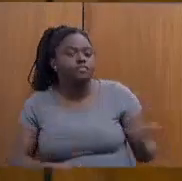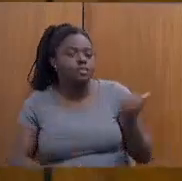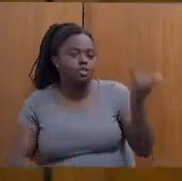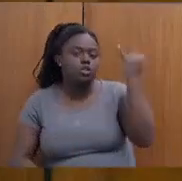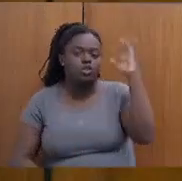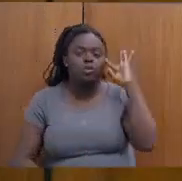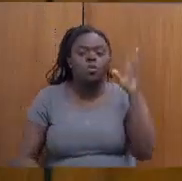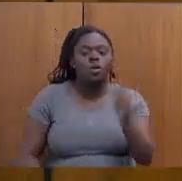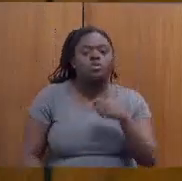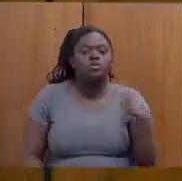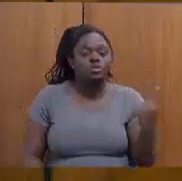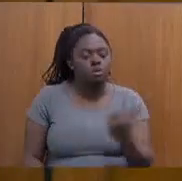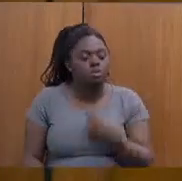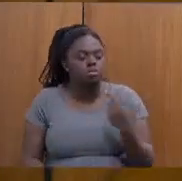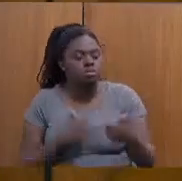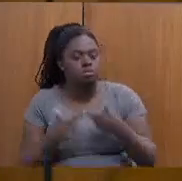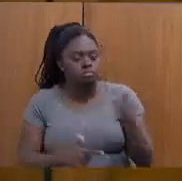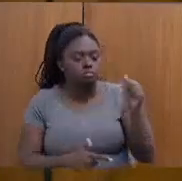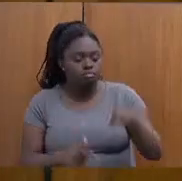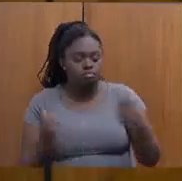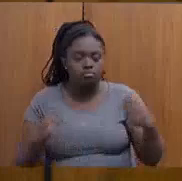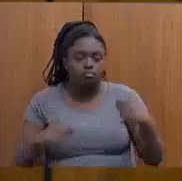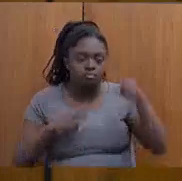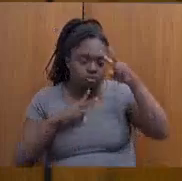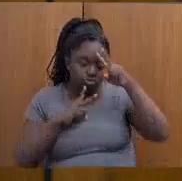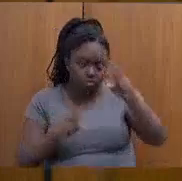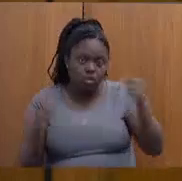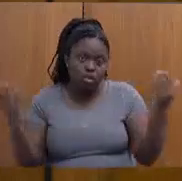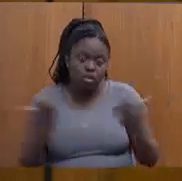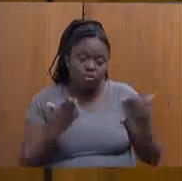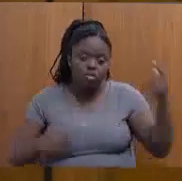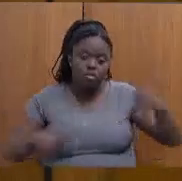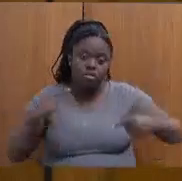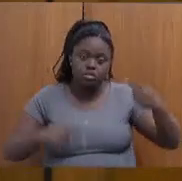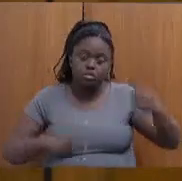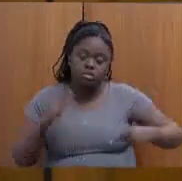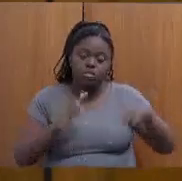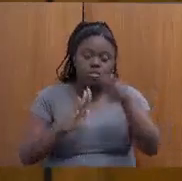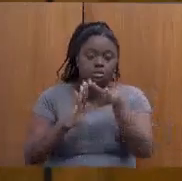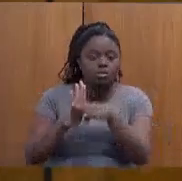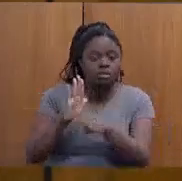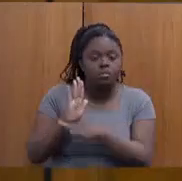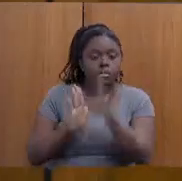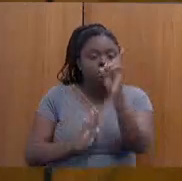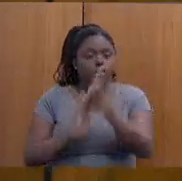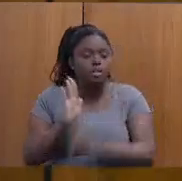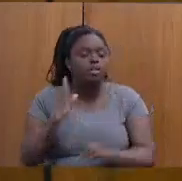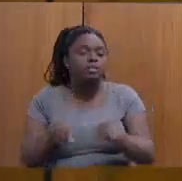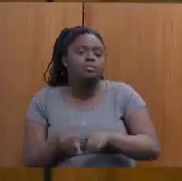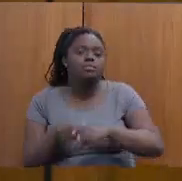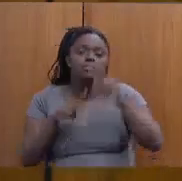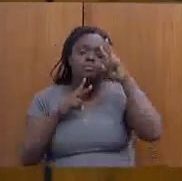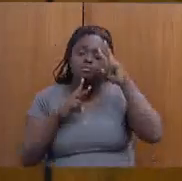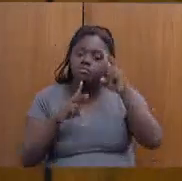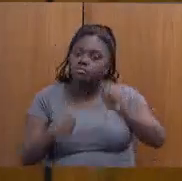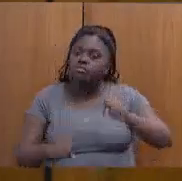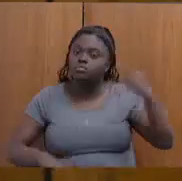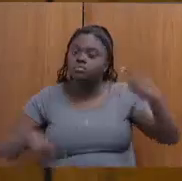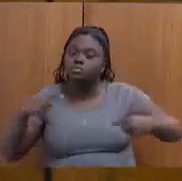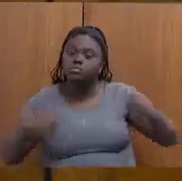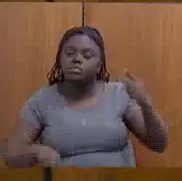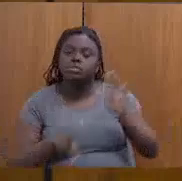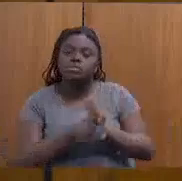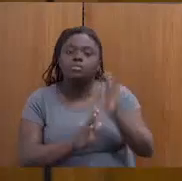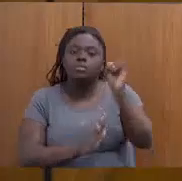enquanto parlamentares, fortalecê-lo agora na discussão de diretrizes de orçamento e fortalecendo o debate de orçamento, porque, senão,